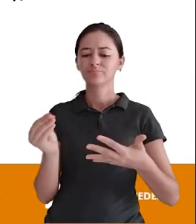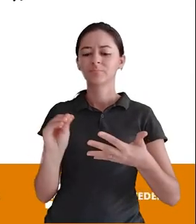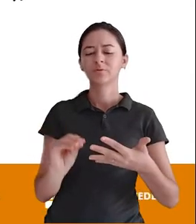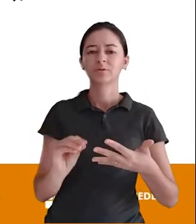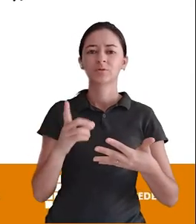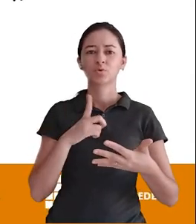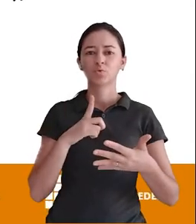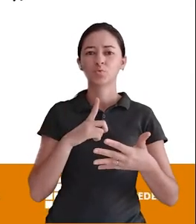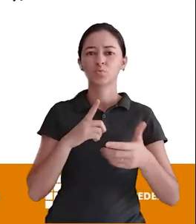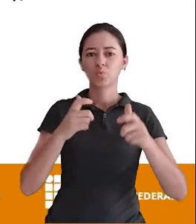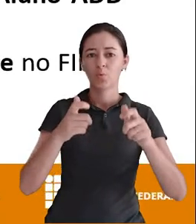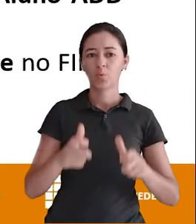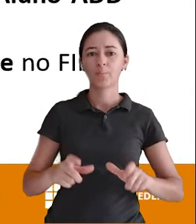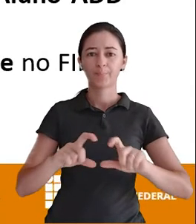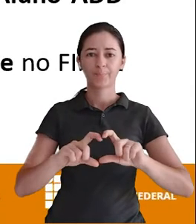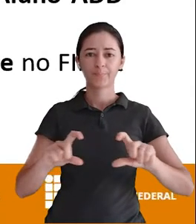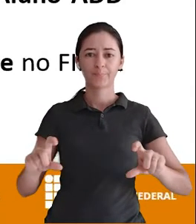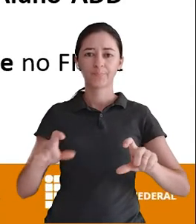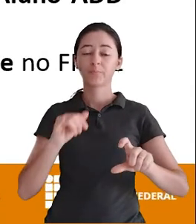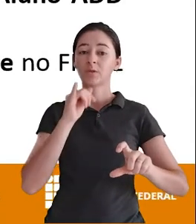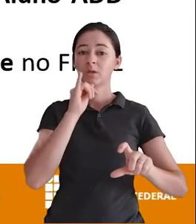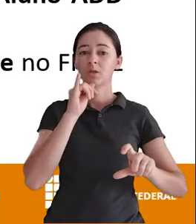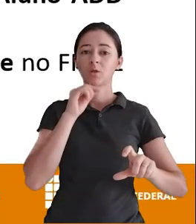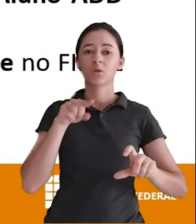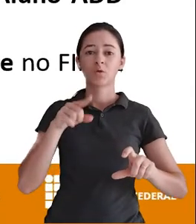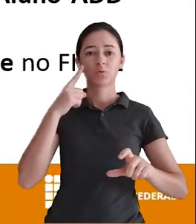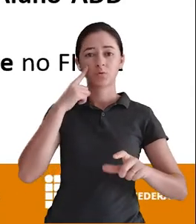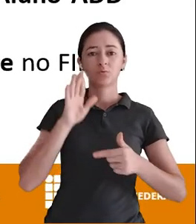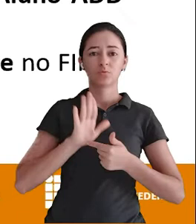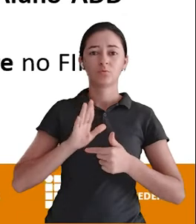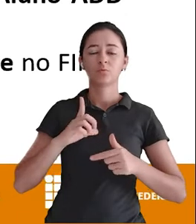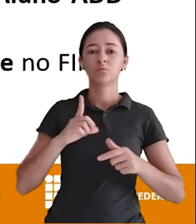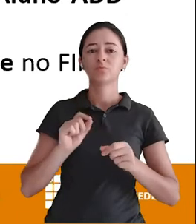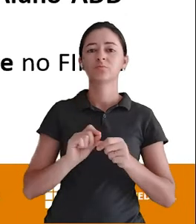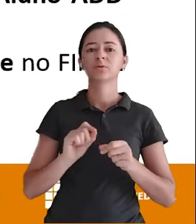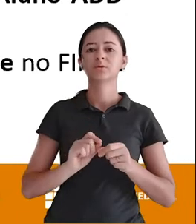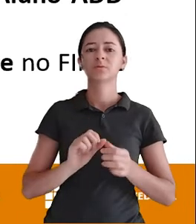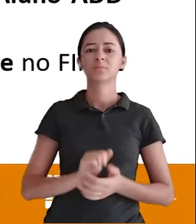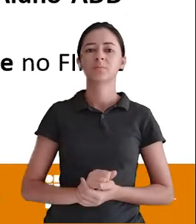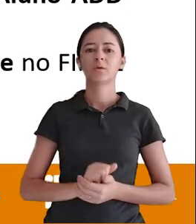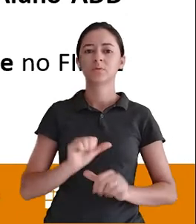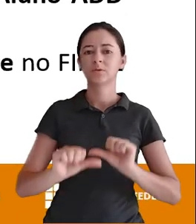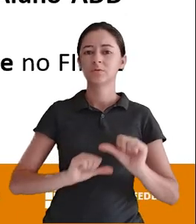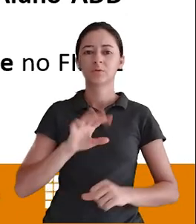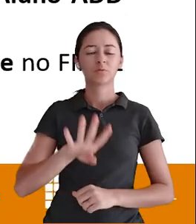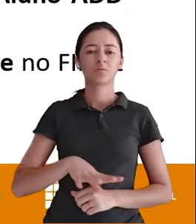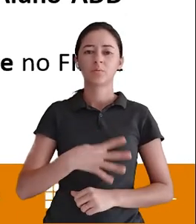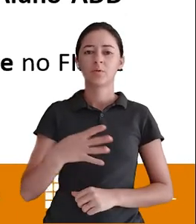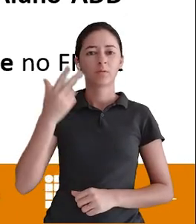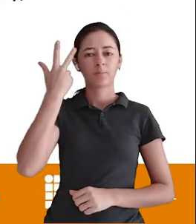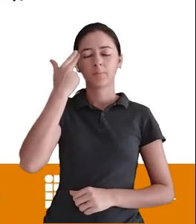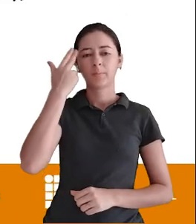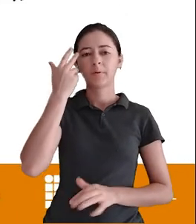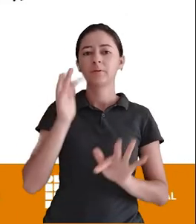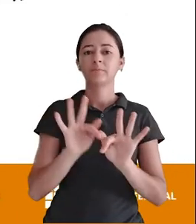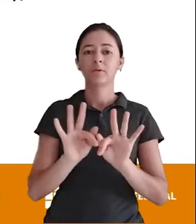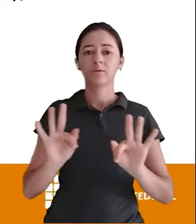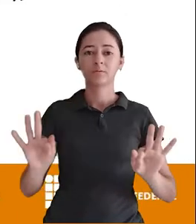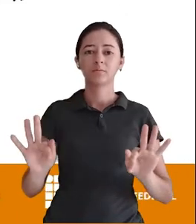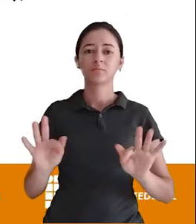local Específico Por exemplo Nessa forma aqui Que eu fiz Olha só Nesse comando AlterTable Desse jeito Normal Simples Como é a sintaxe Normal